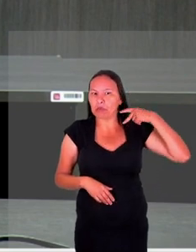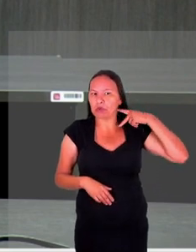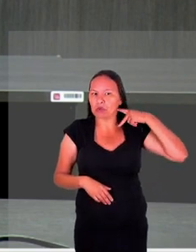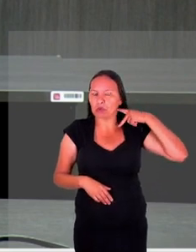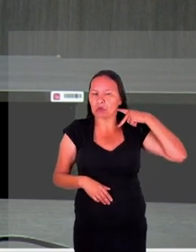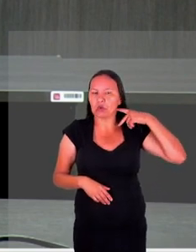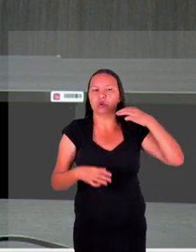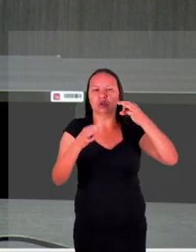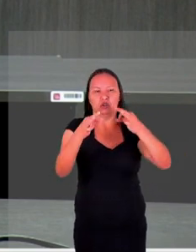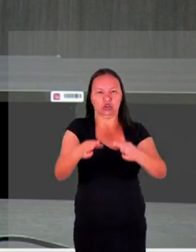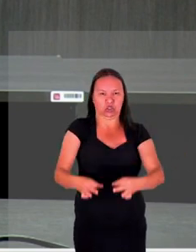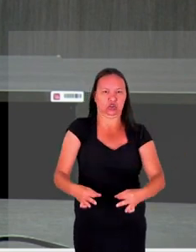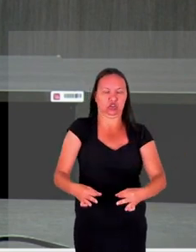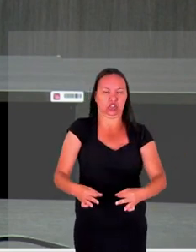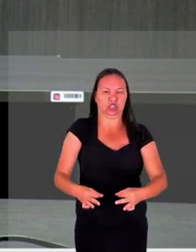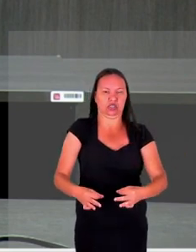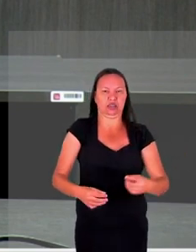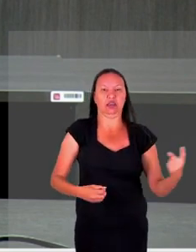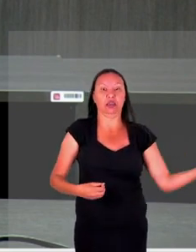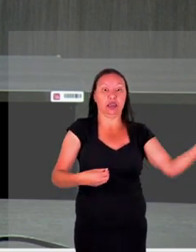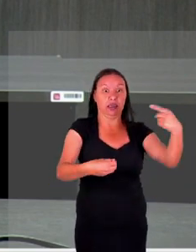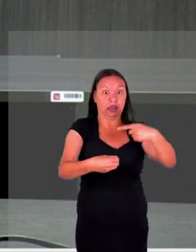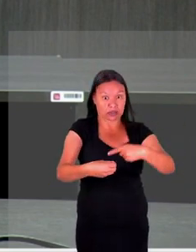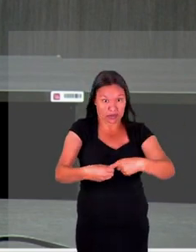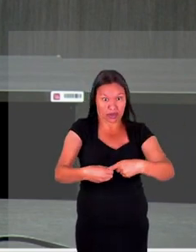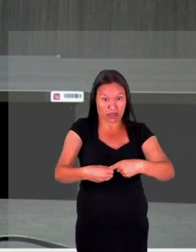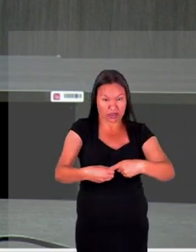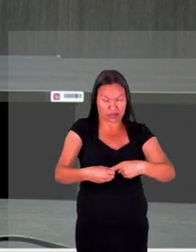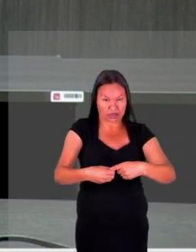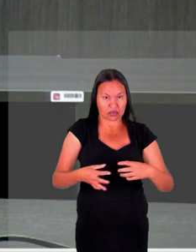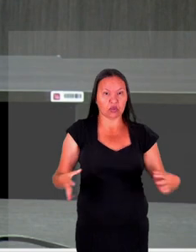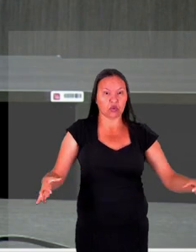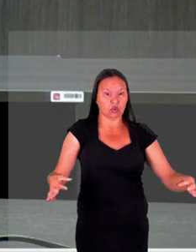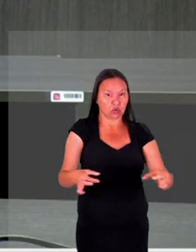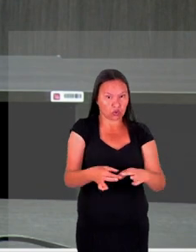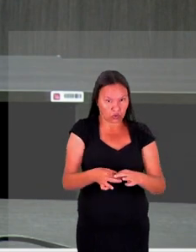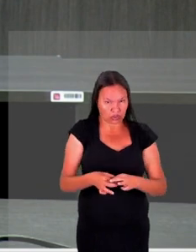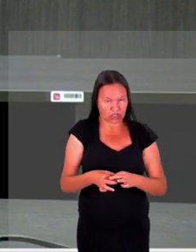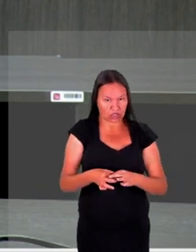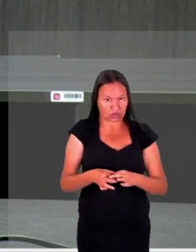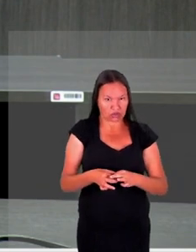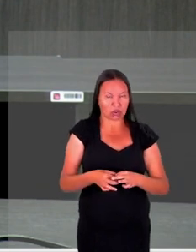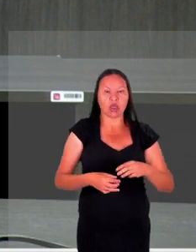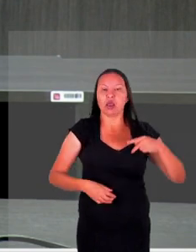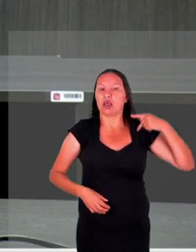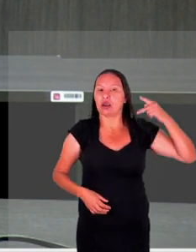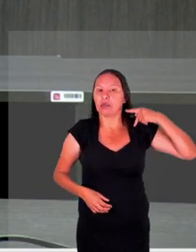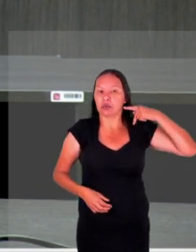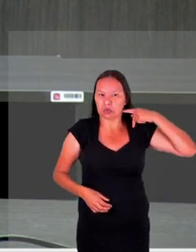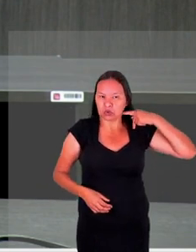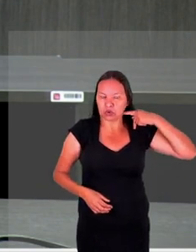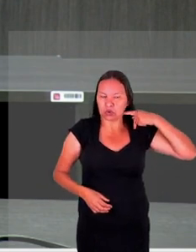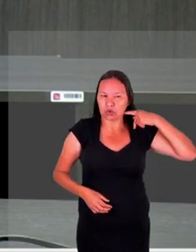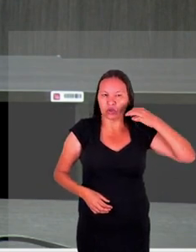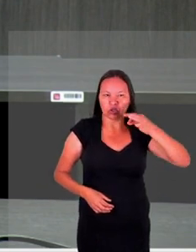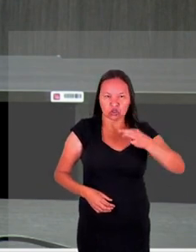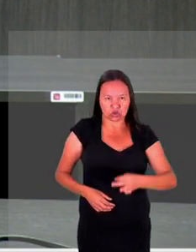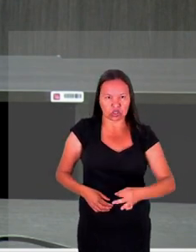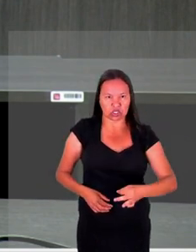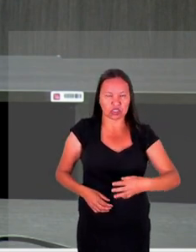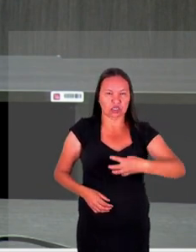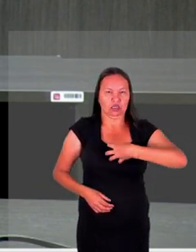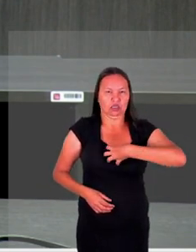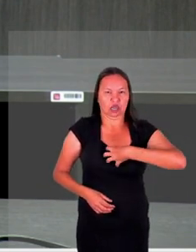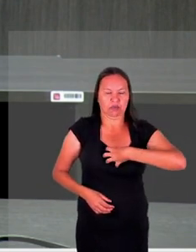por vezes ela tem esse contato ela é promotora de justiça na Bahia e por vezes tem contato